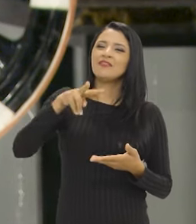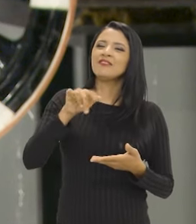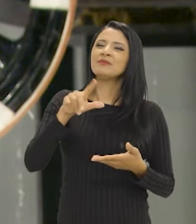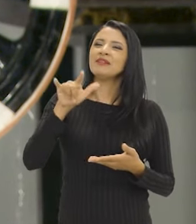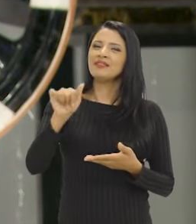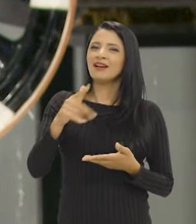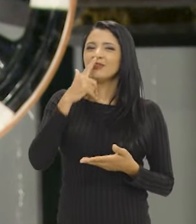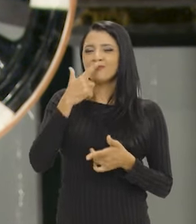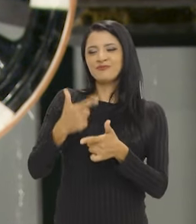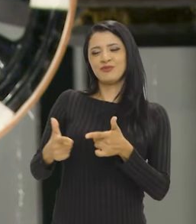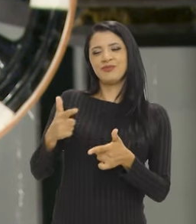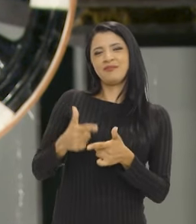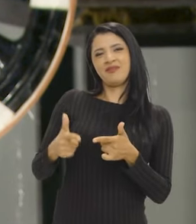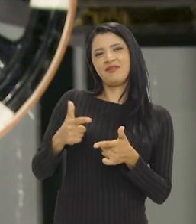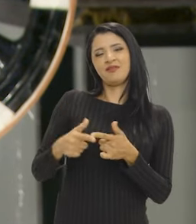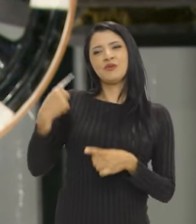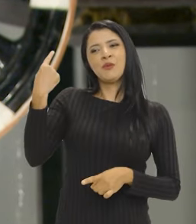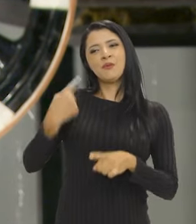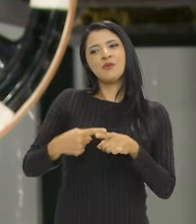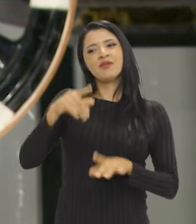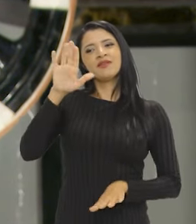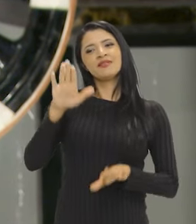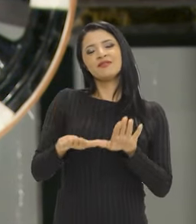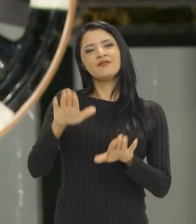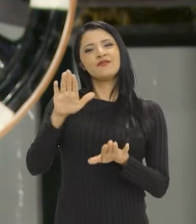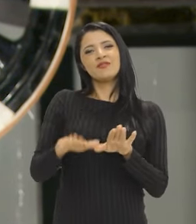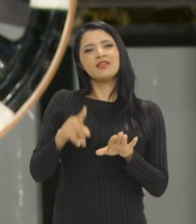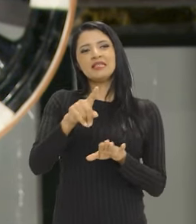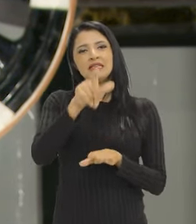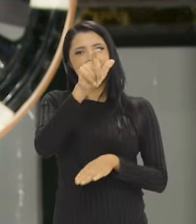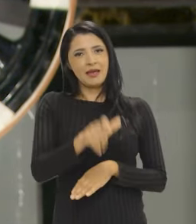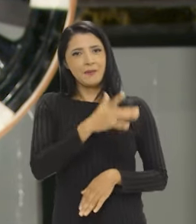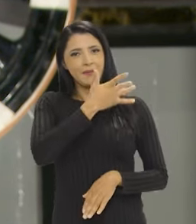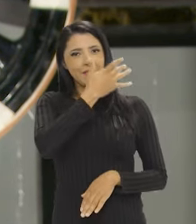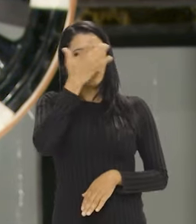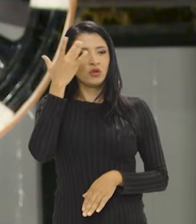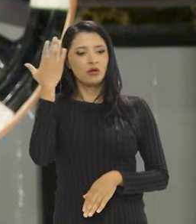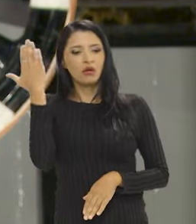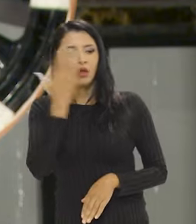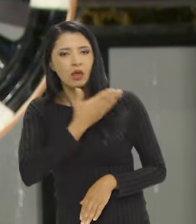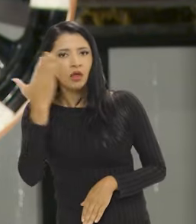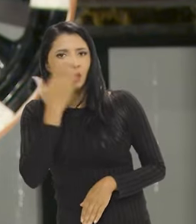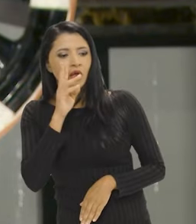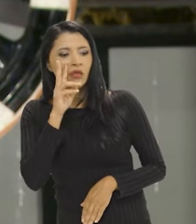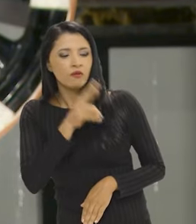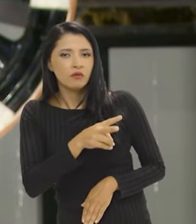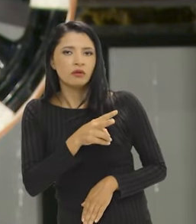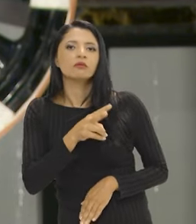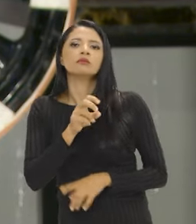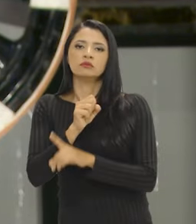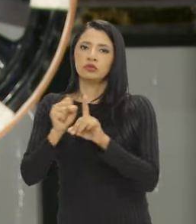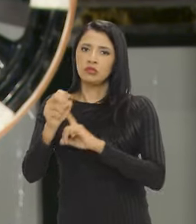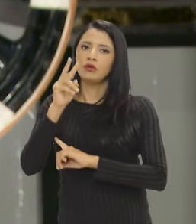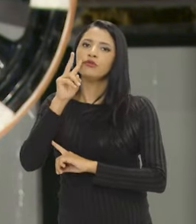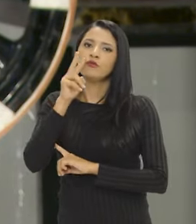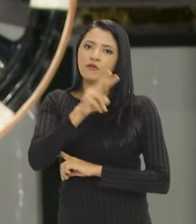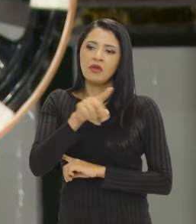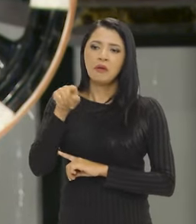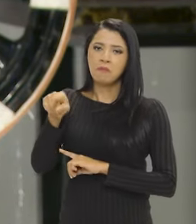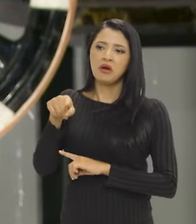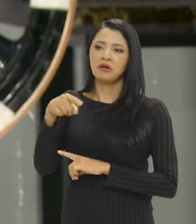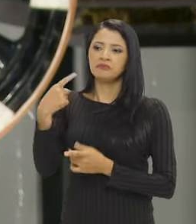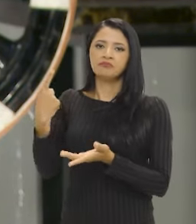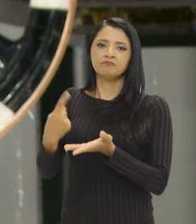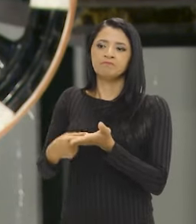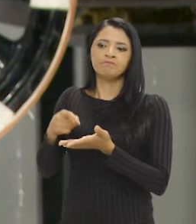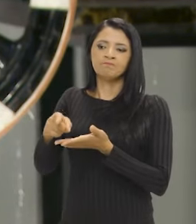problemático, porque muitas vezes não é que os sujeitos sejam invisíveis. A sociedade é